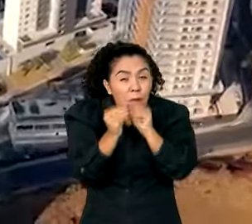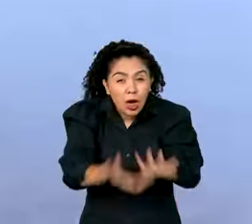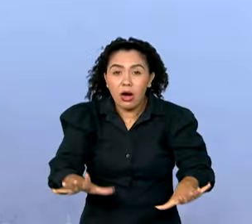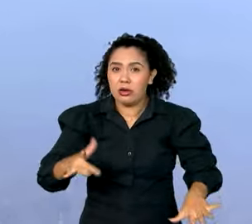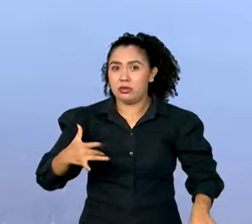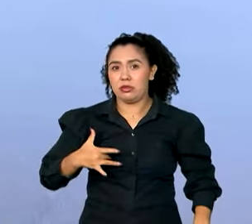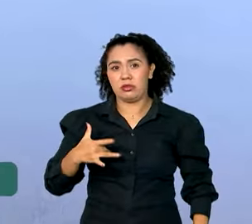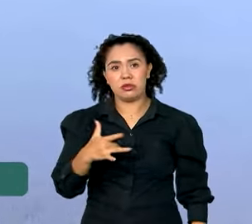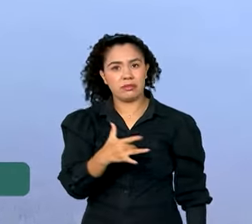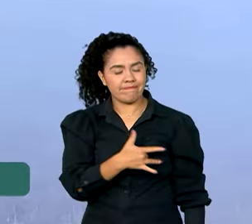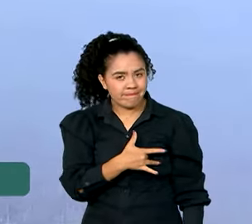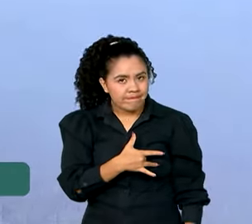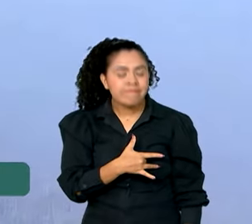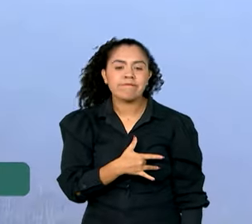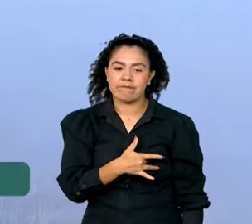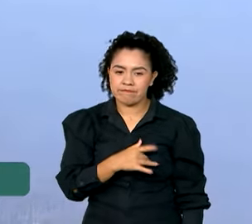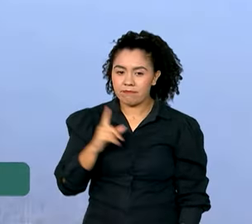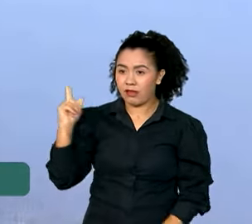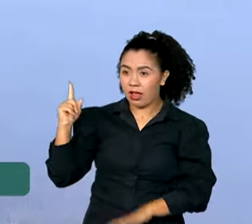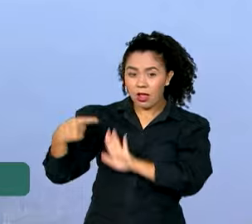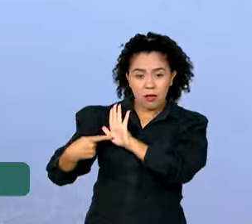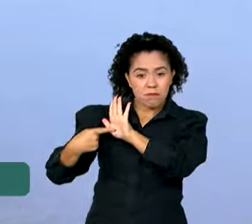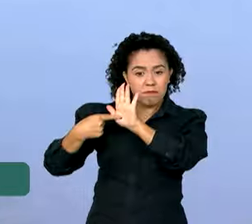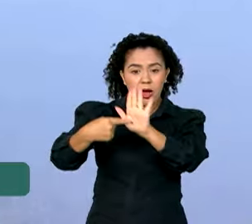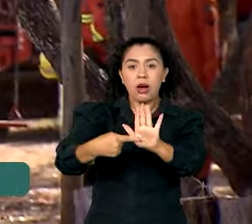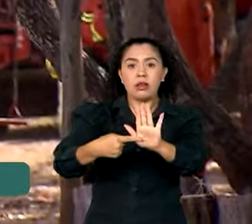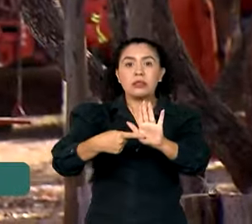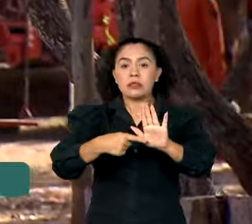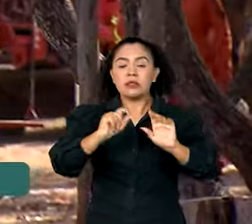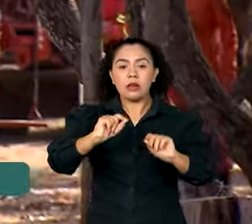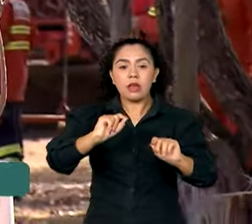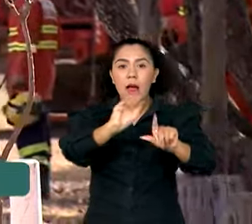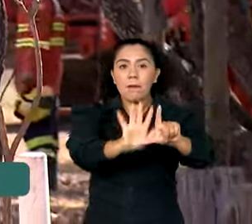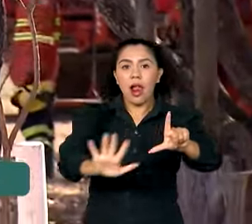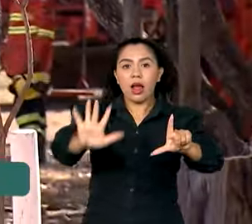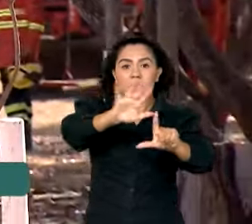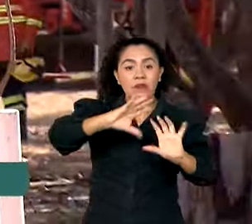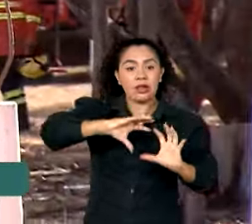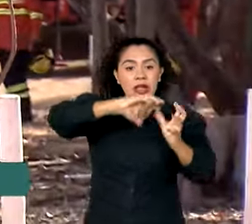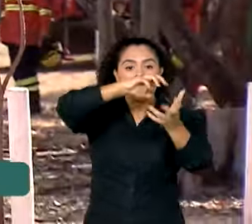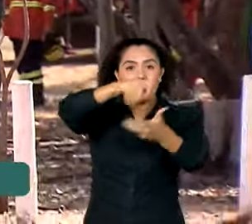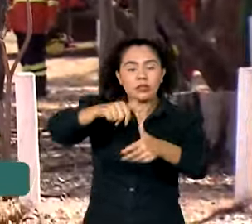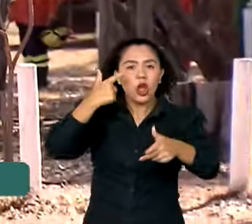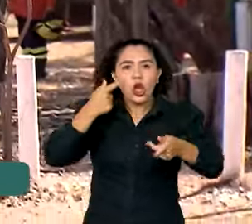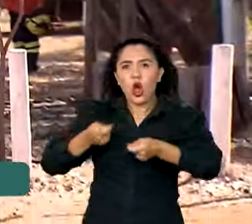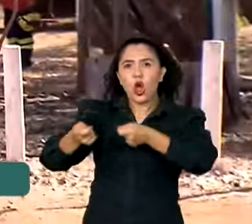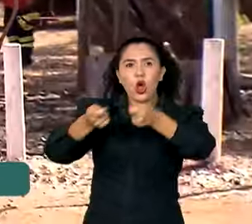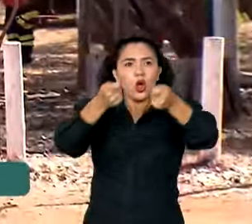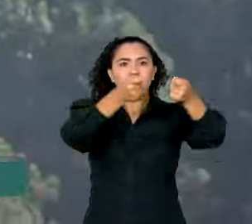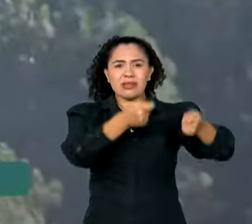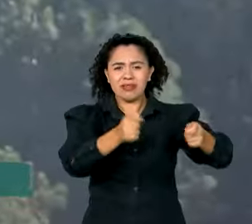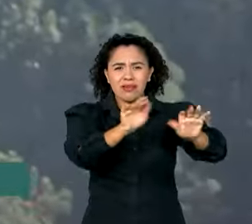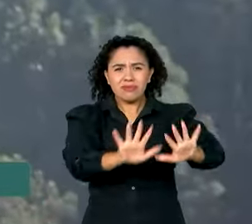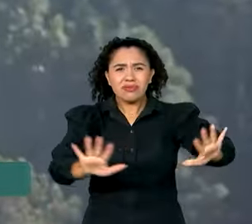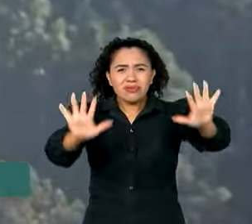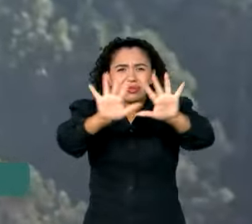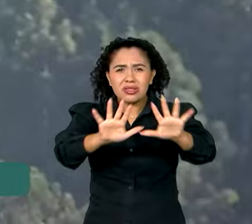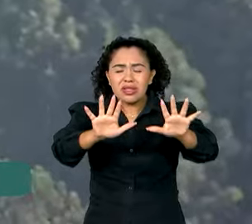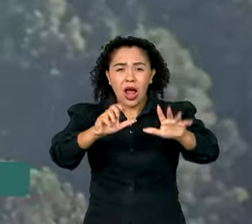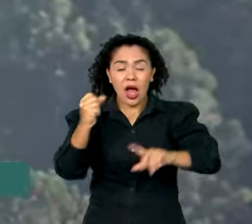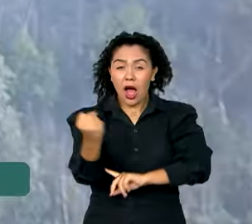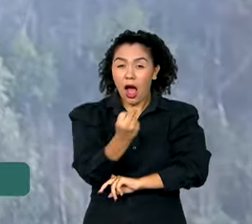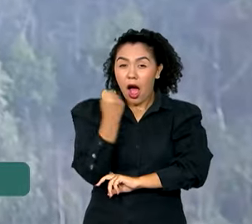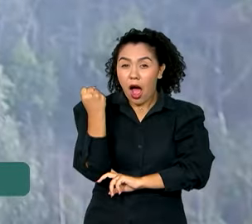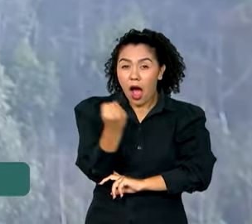saúde. É o que mostram as plataformas internacionais de monitoramento em tempo real. Um cenário que é agravado pela